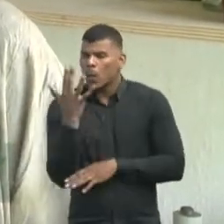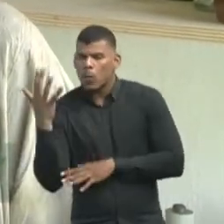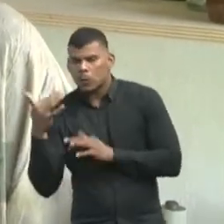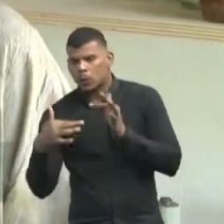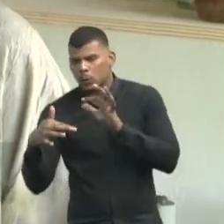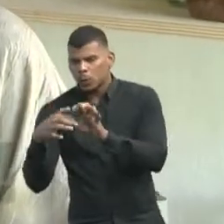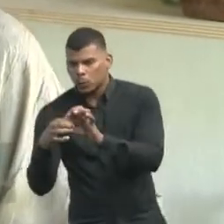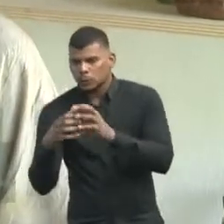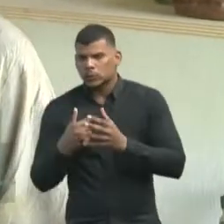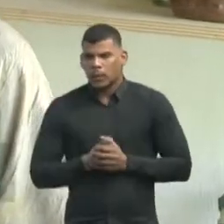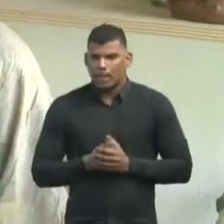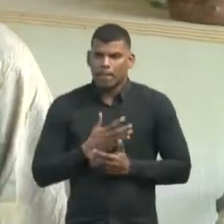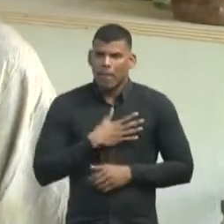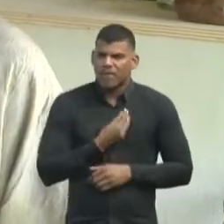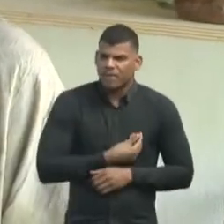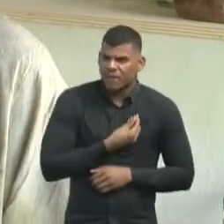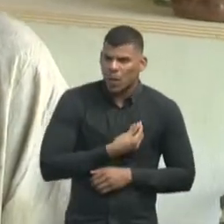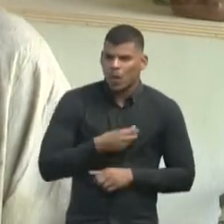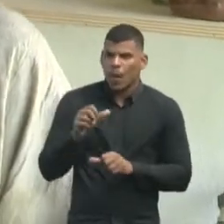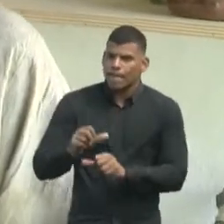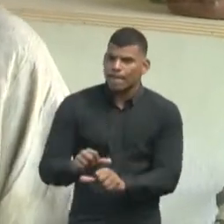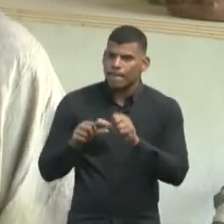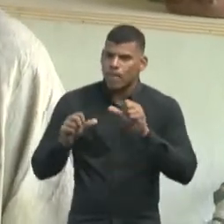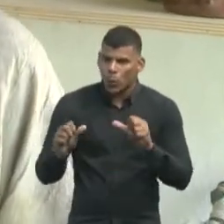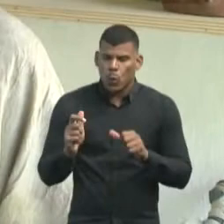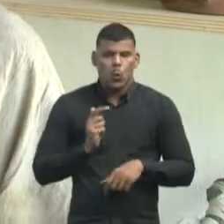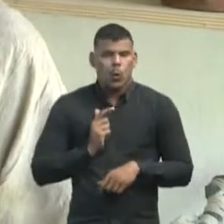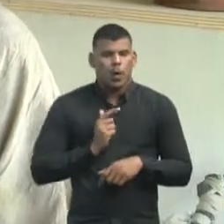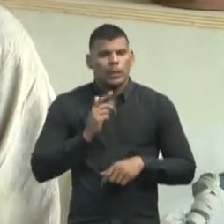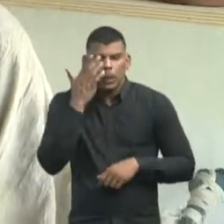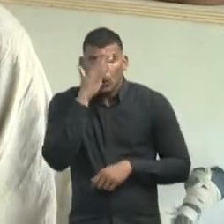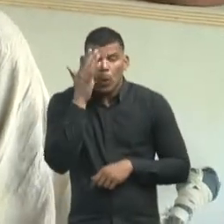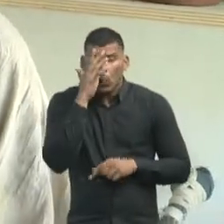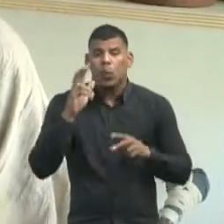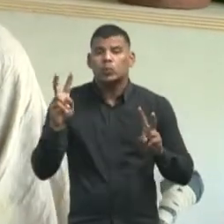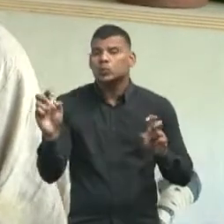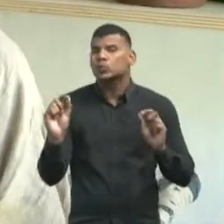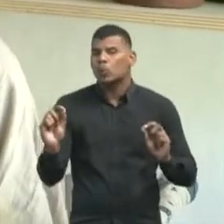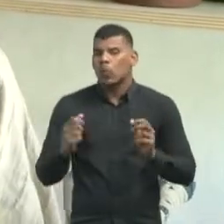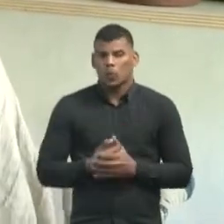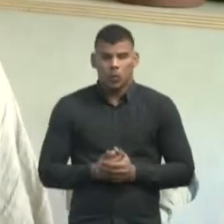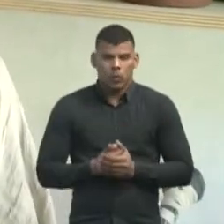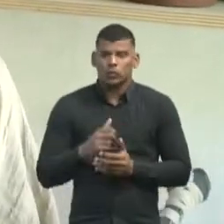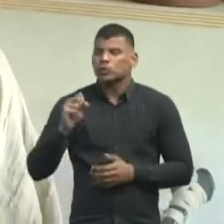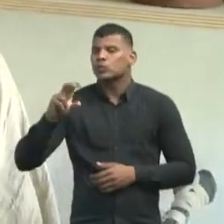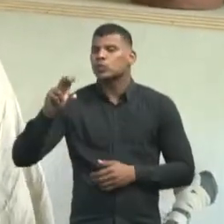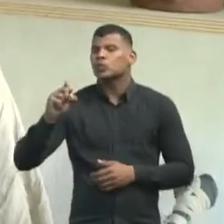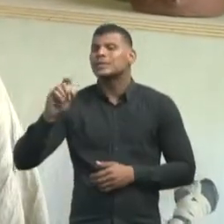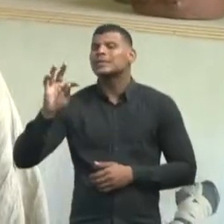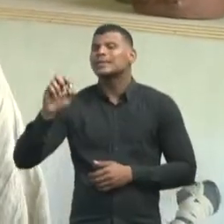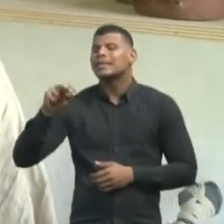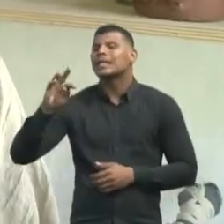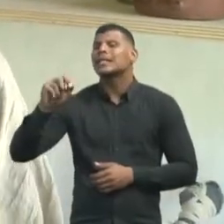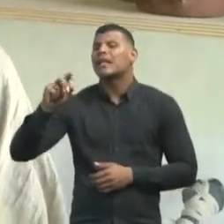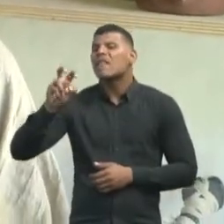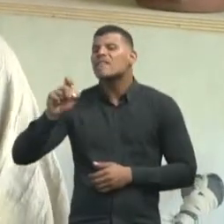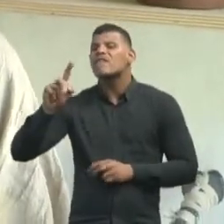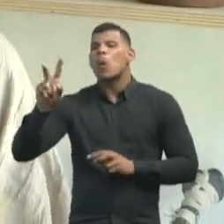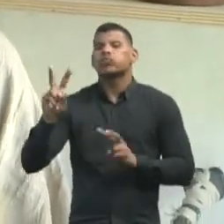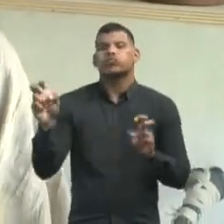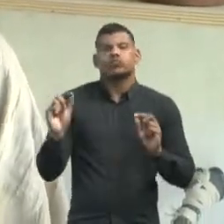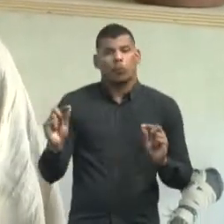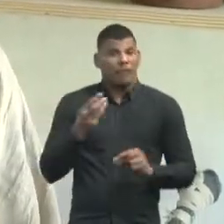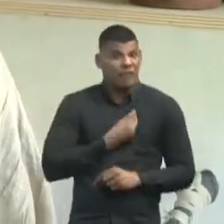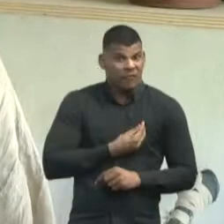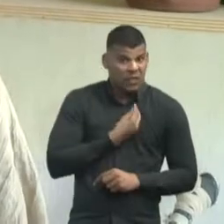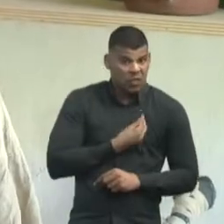de entender mais sobre necessidades sustentáveis para viver, não necessariamente para consumir. Mas aí